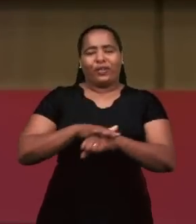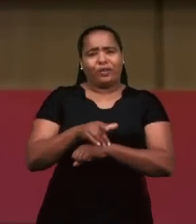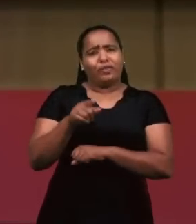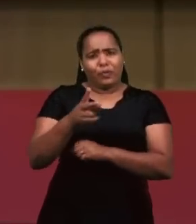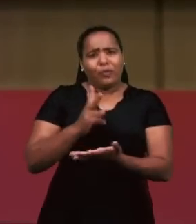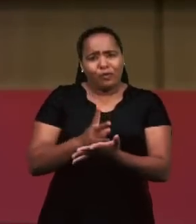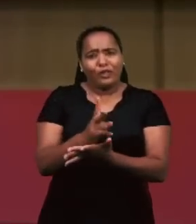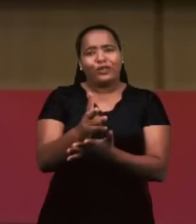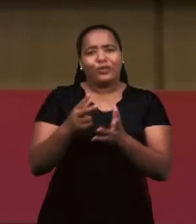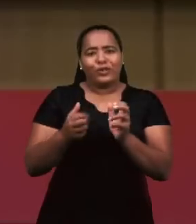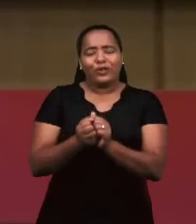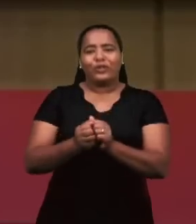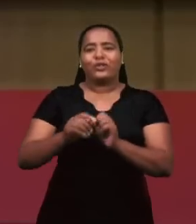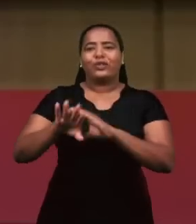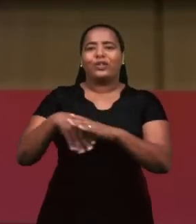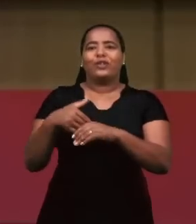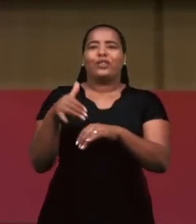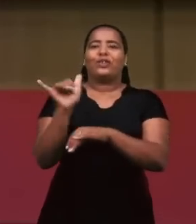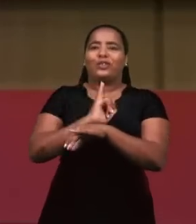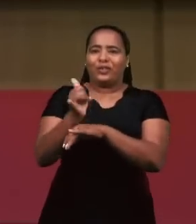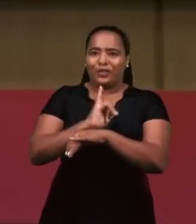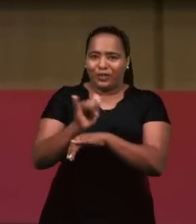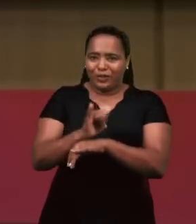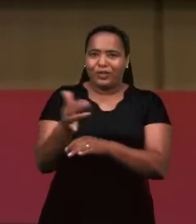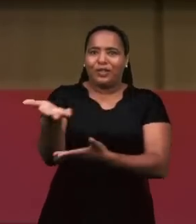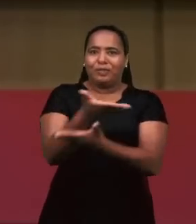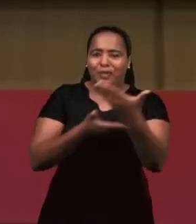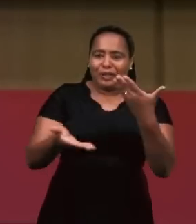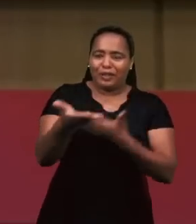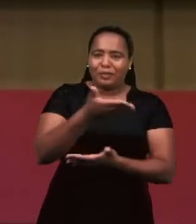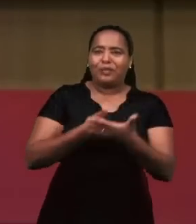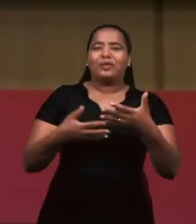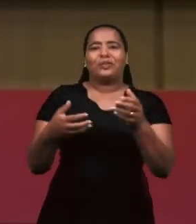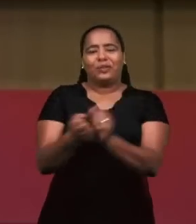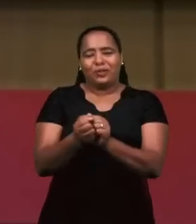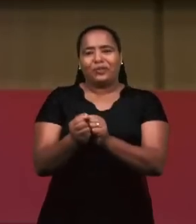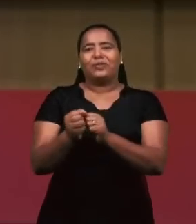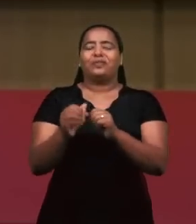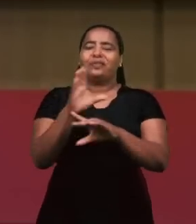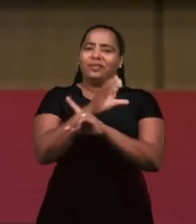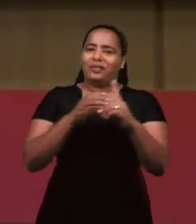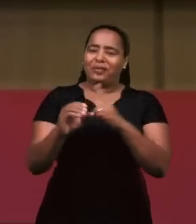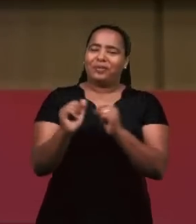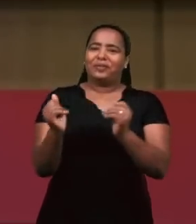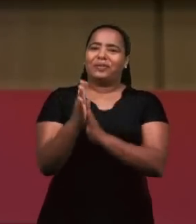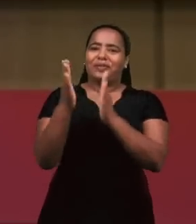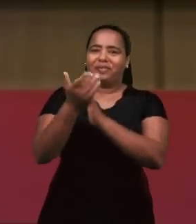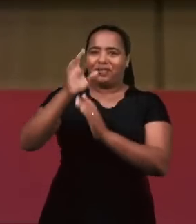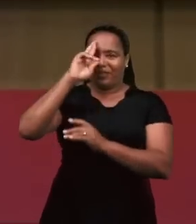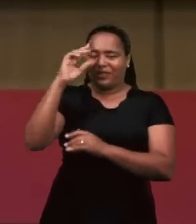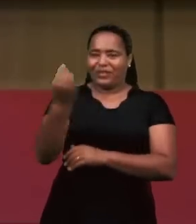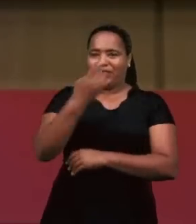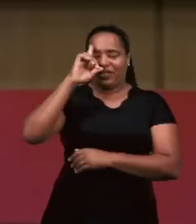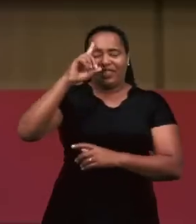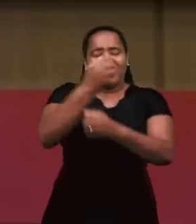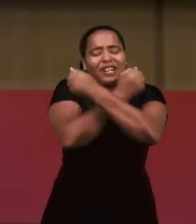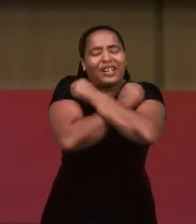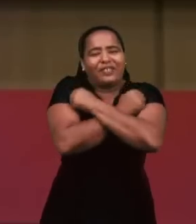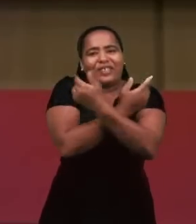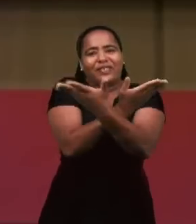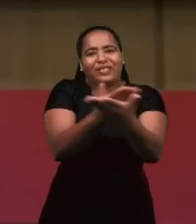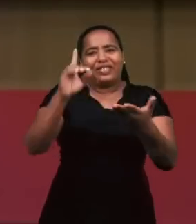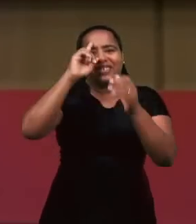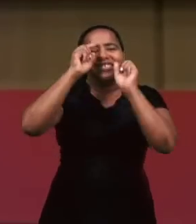conosco neste canal de YouTube participando conosco deste culto de louvor ao Senhor nosso Deus. Um abraço para todos, que Deus